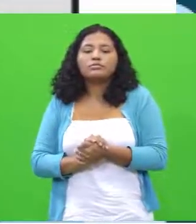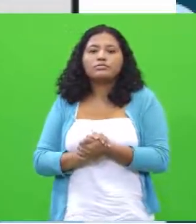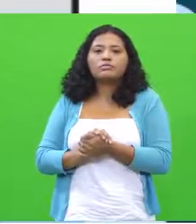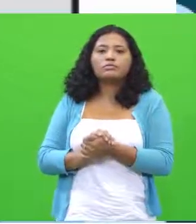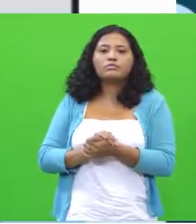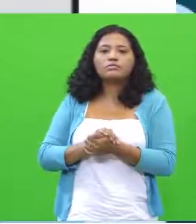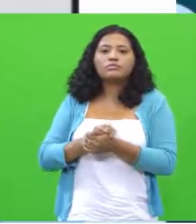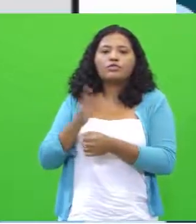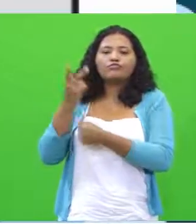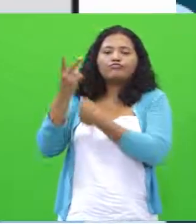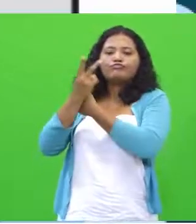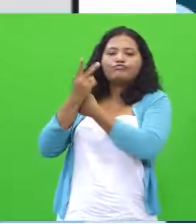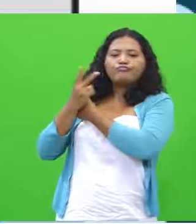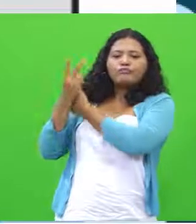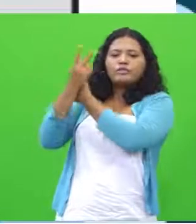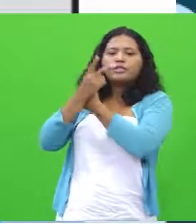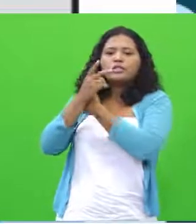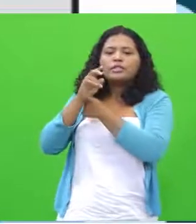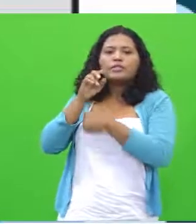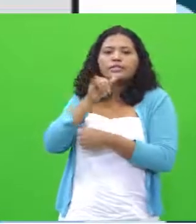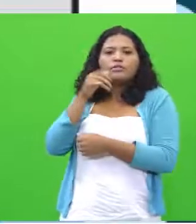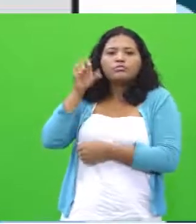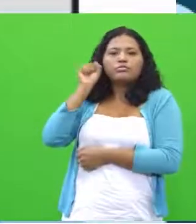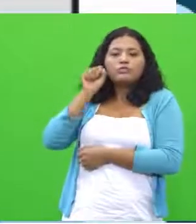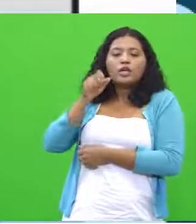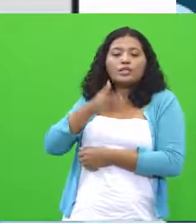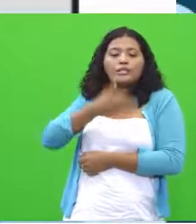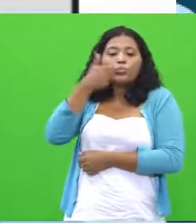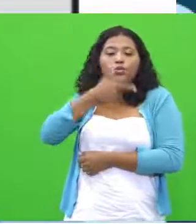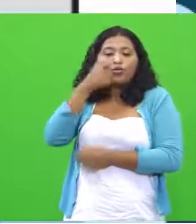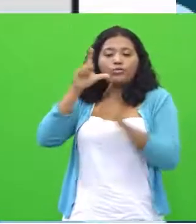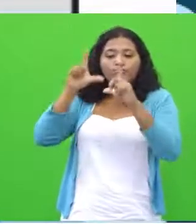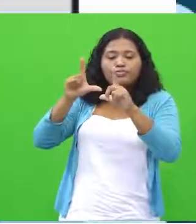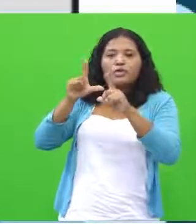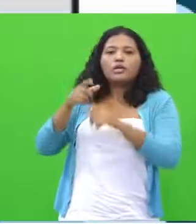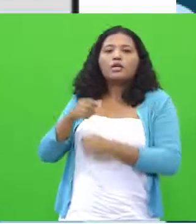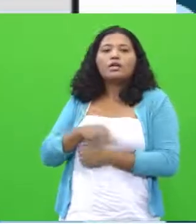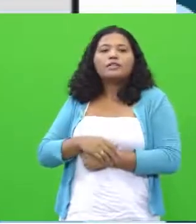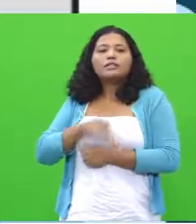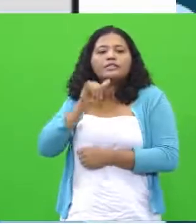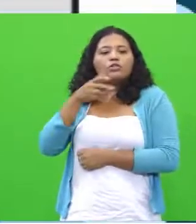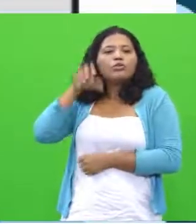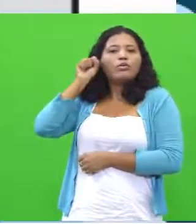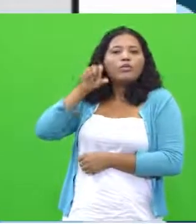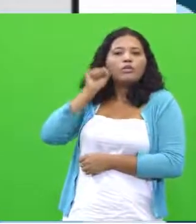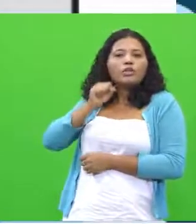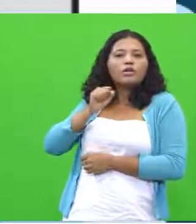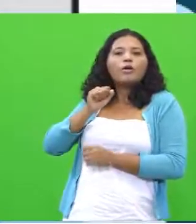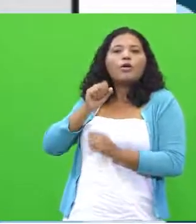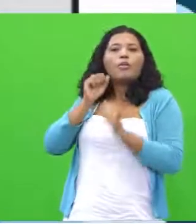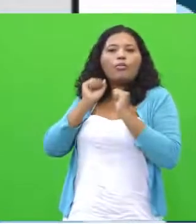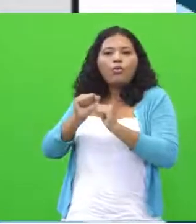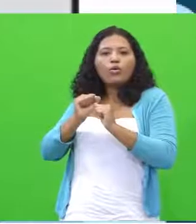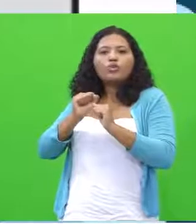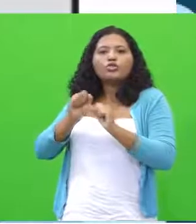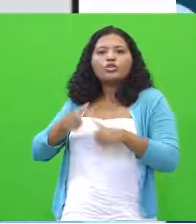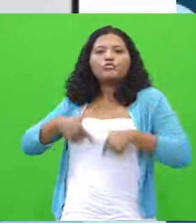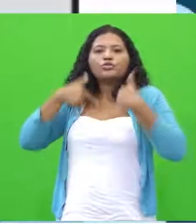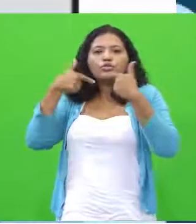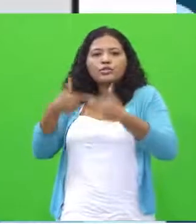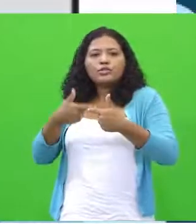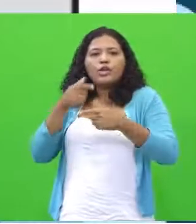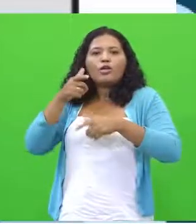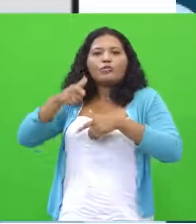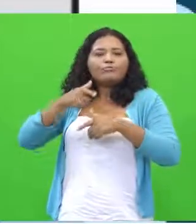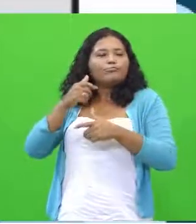monitorado. Se você está me ouvindo, segunda parte do quadrinho, saiba que podemos lutar contra a sociedade do controle juntos. Olha